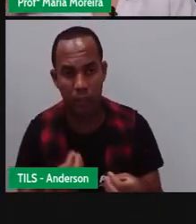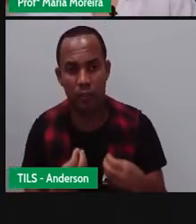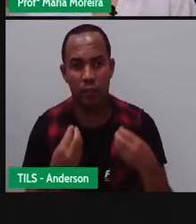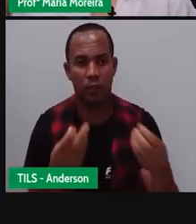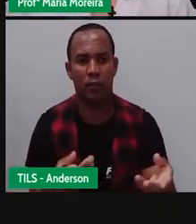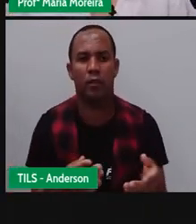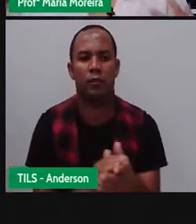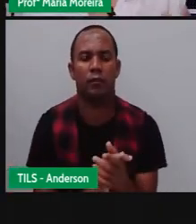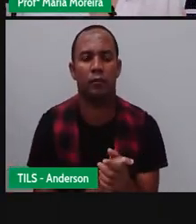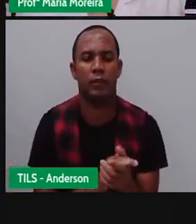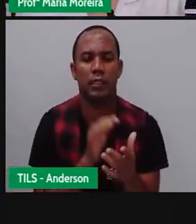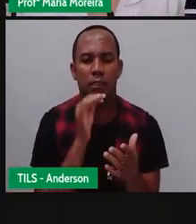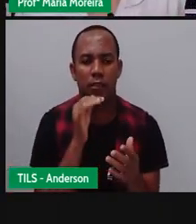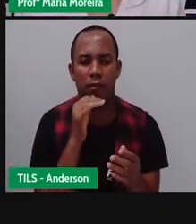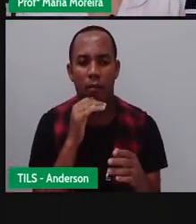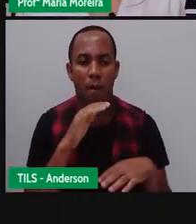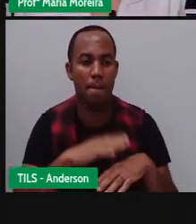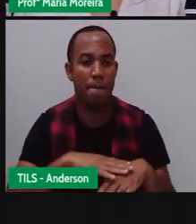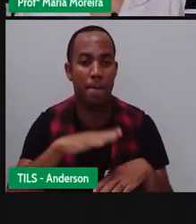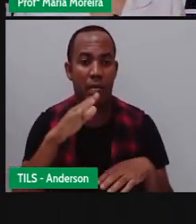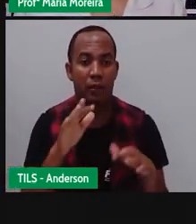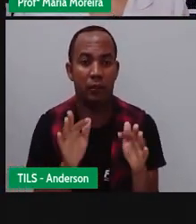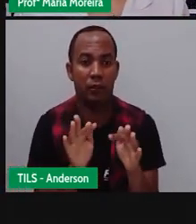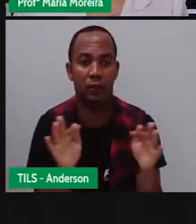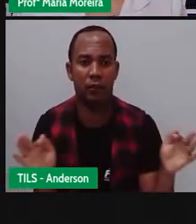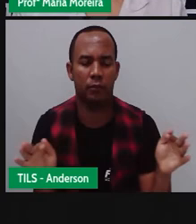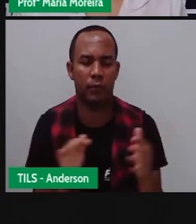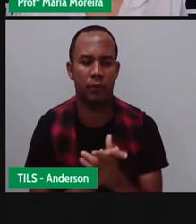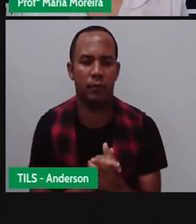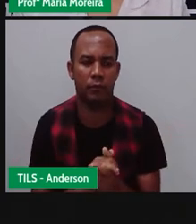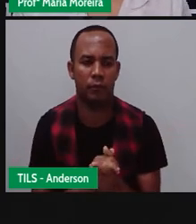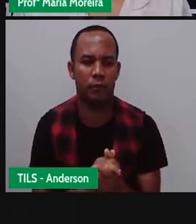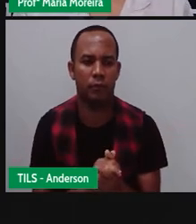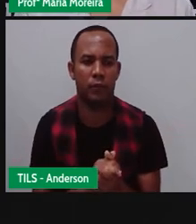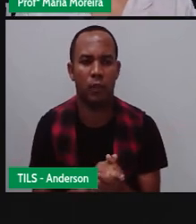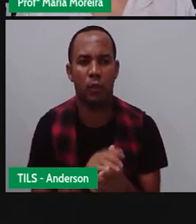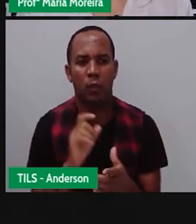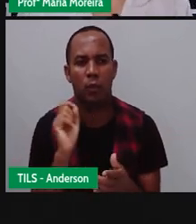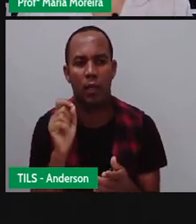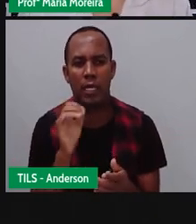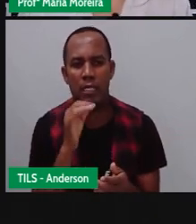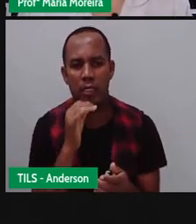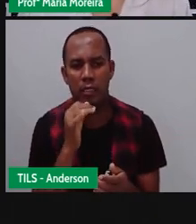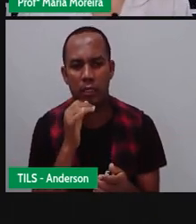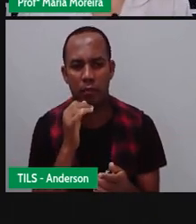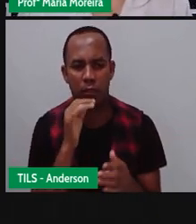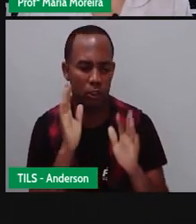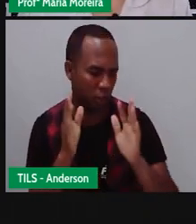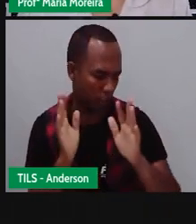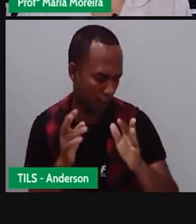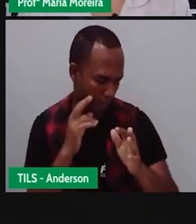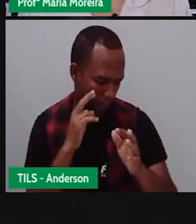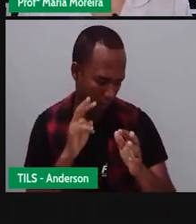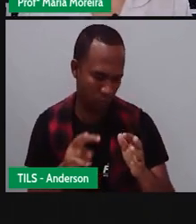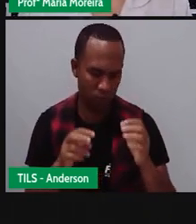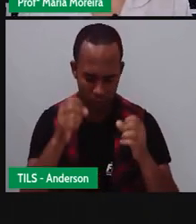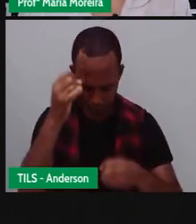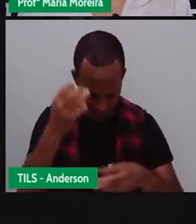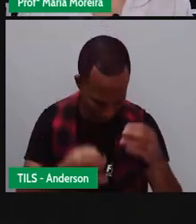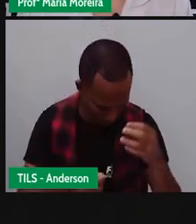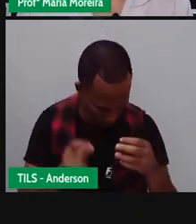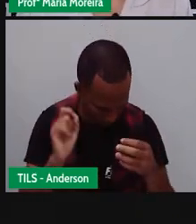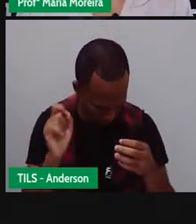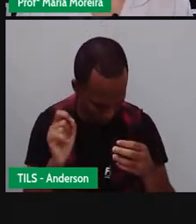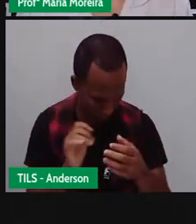Um texto muito maior do que o quê? Do que um bilhete. E o que é um bilhete? A gente acabou de ver aqui agora. Um bilhete é o quê?